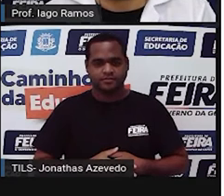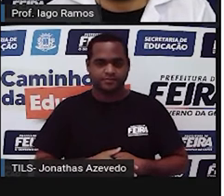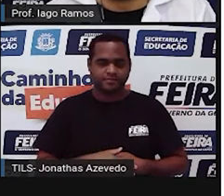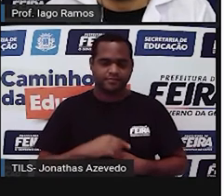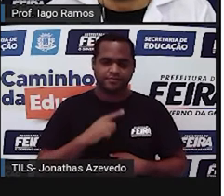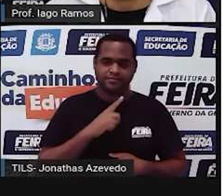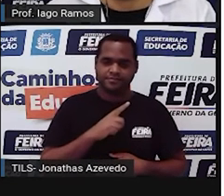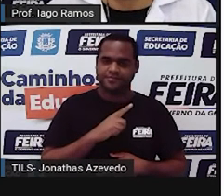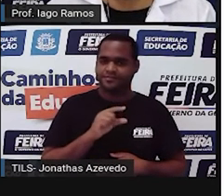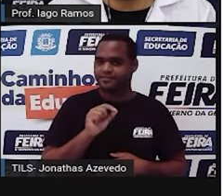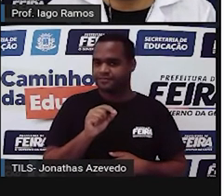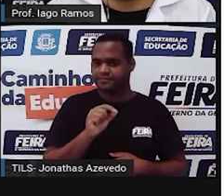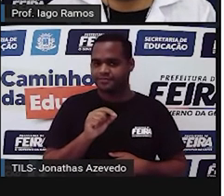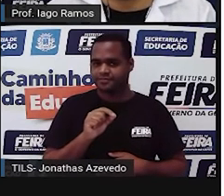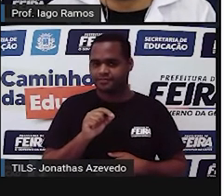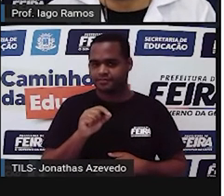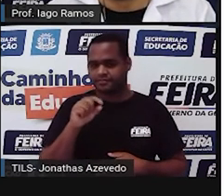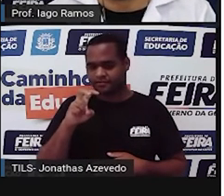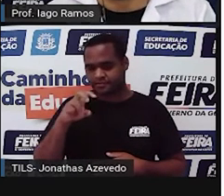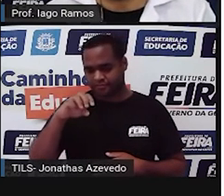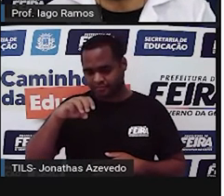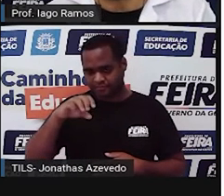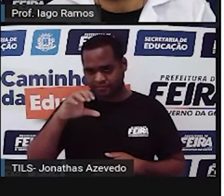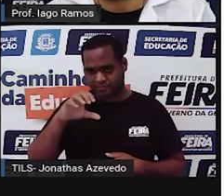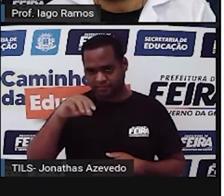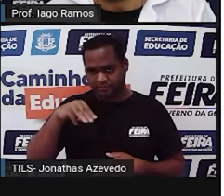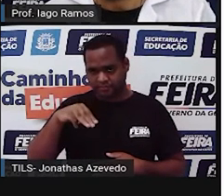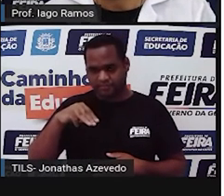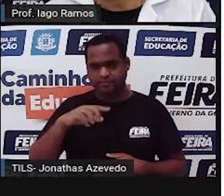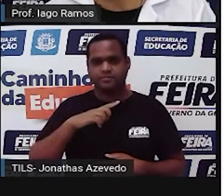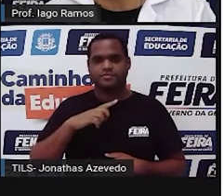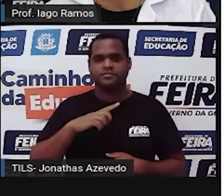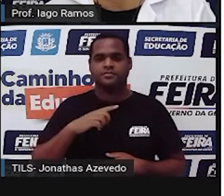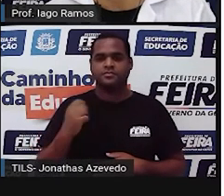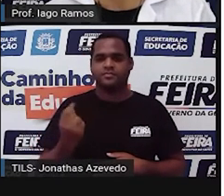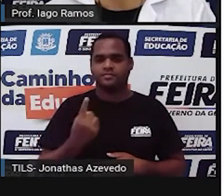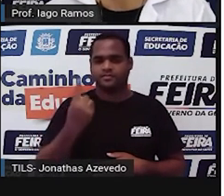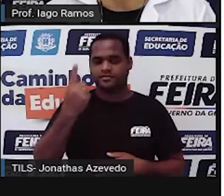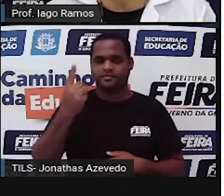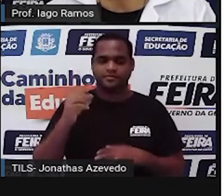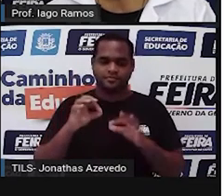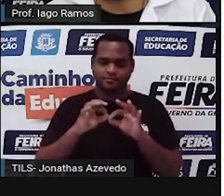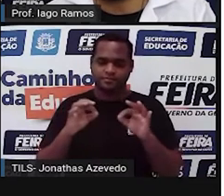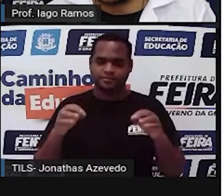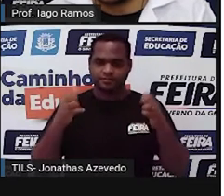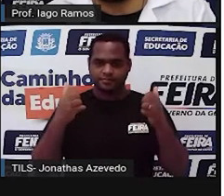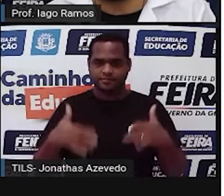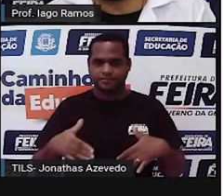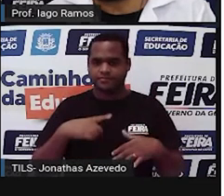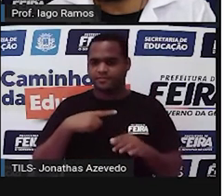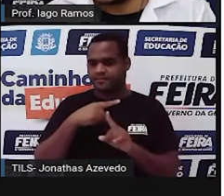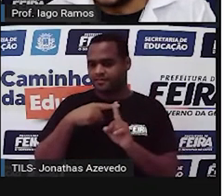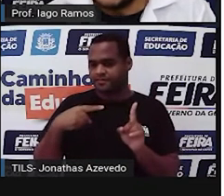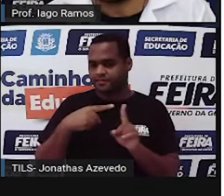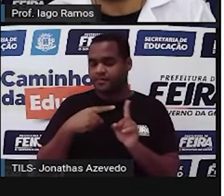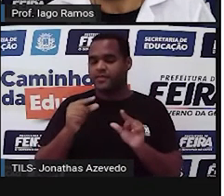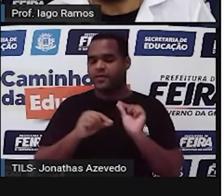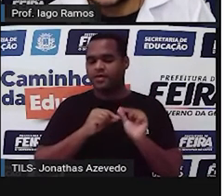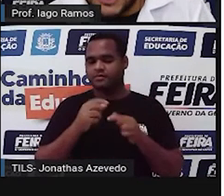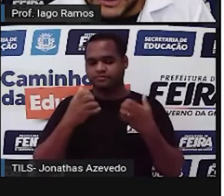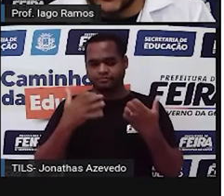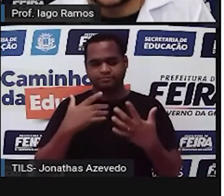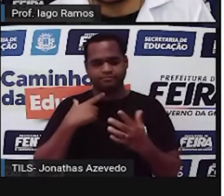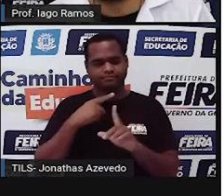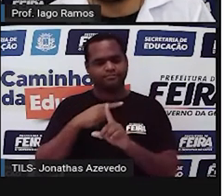vai multiplicar pelos 5 centímetros de altura, só que ele diz que é a metade. E metade, né?